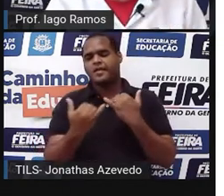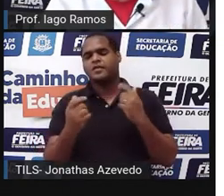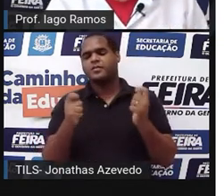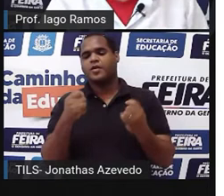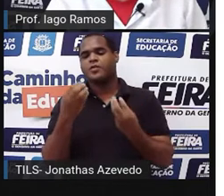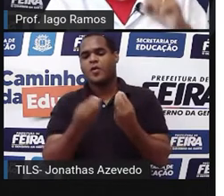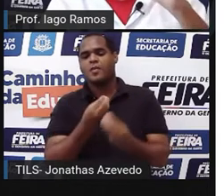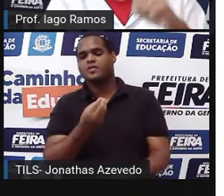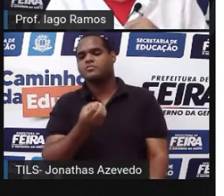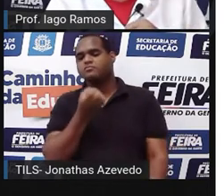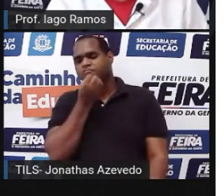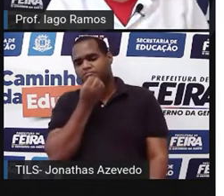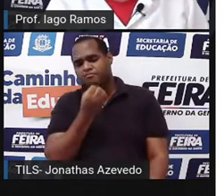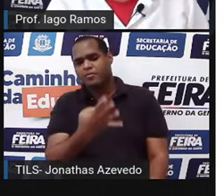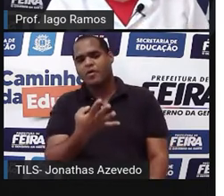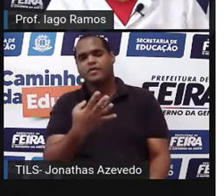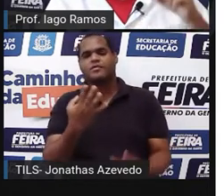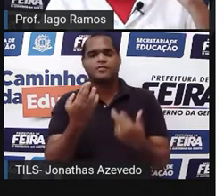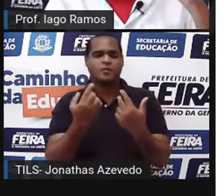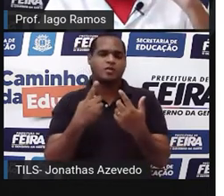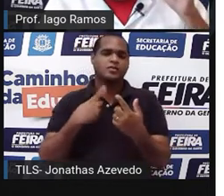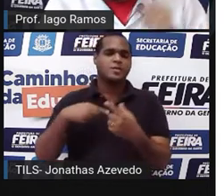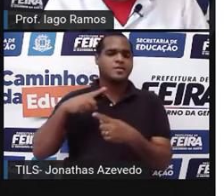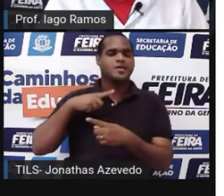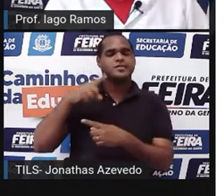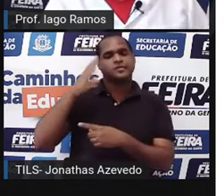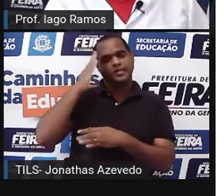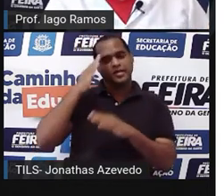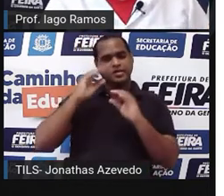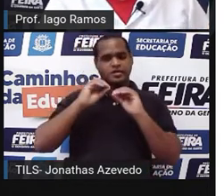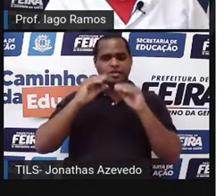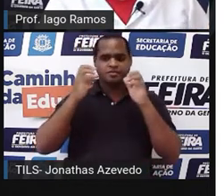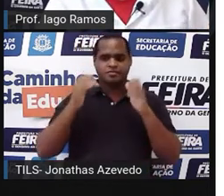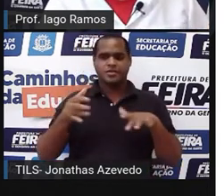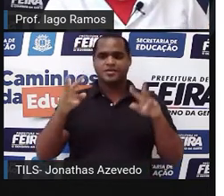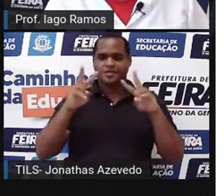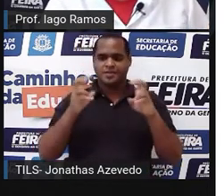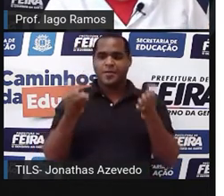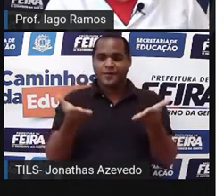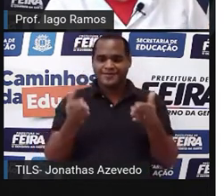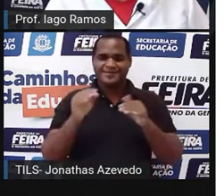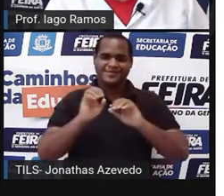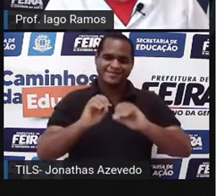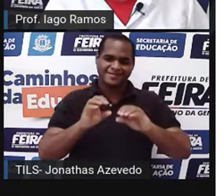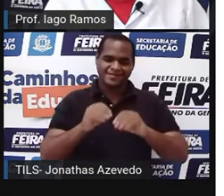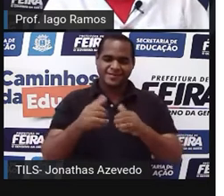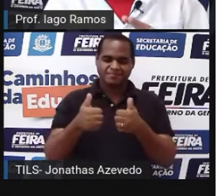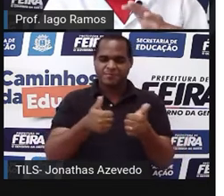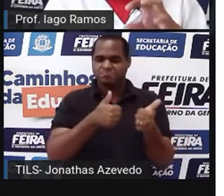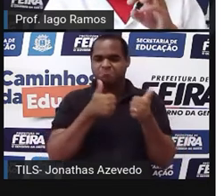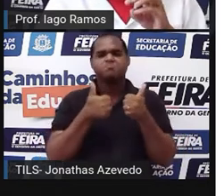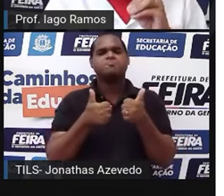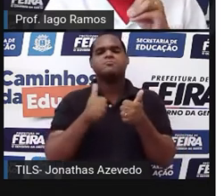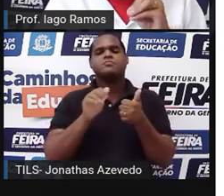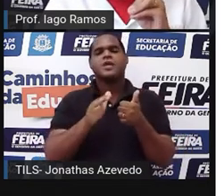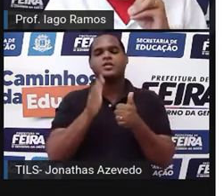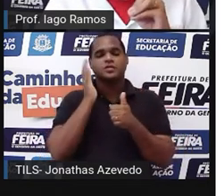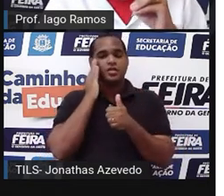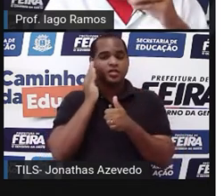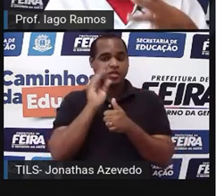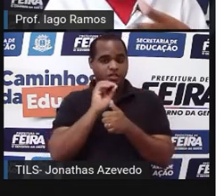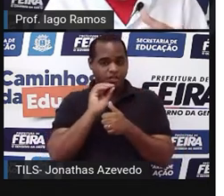muito bacana para a gente entender o tema dessa aula. Tá bom? Mas entendeu